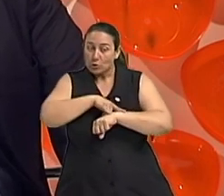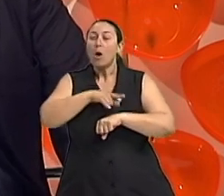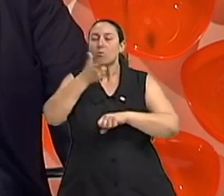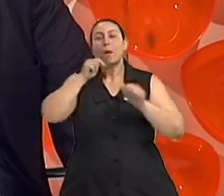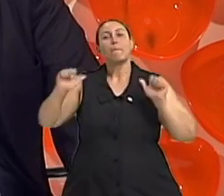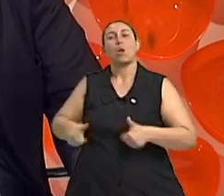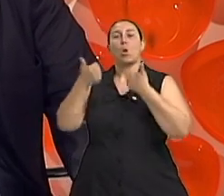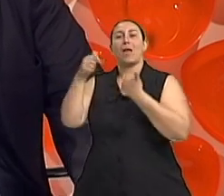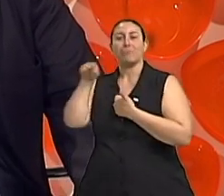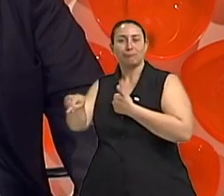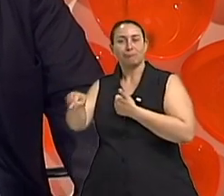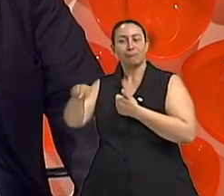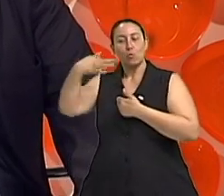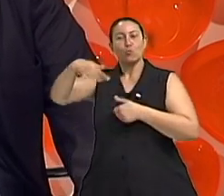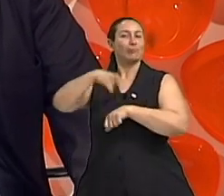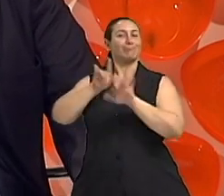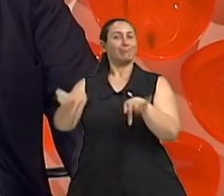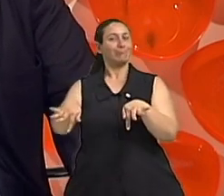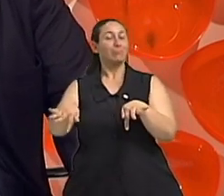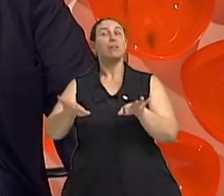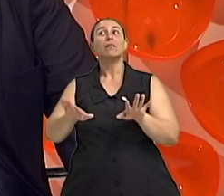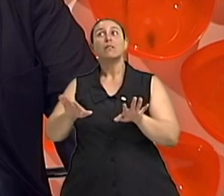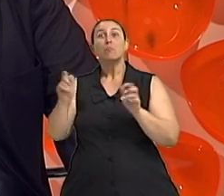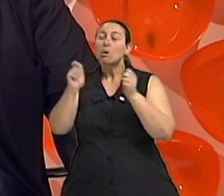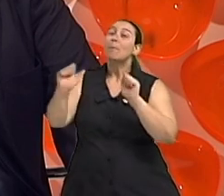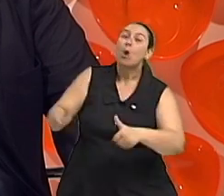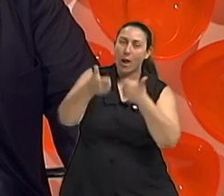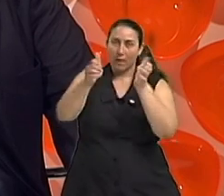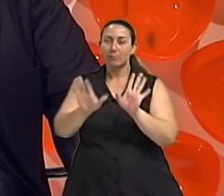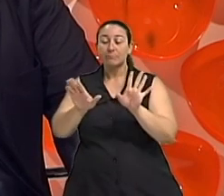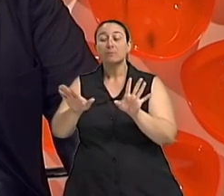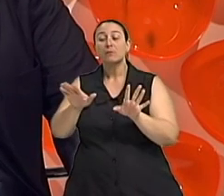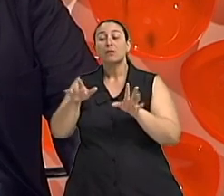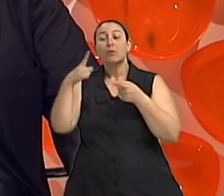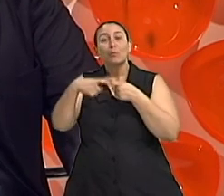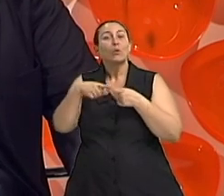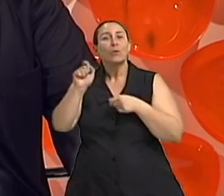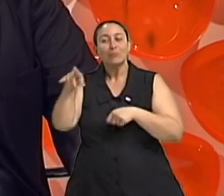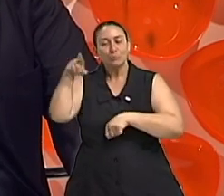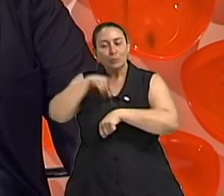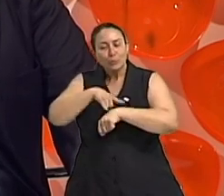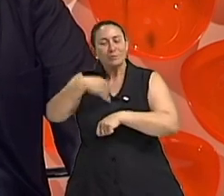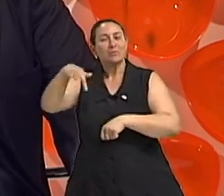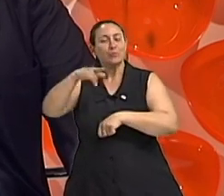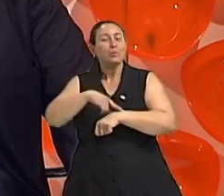circunstância certo e a infecção urinária costuma ser frequentemente